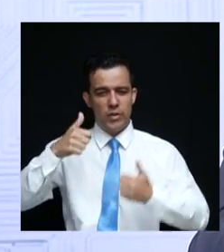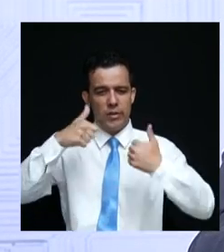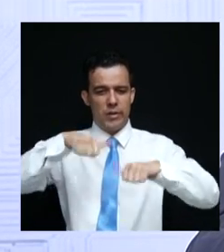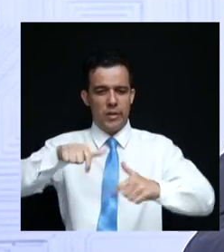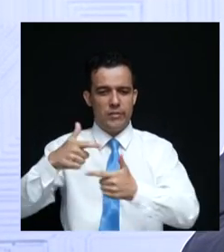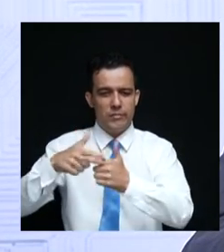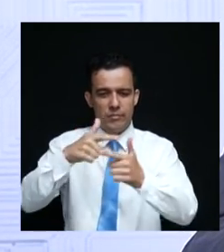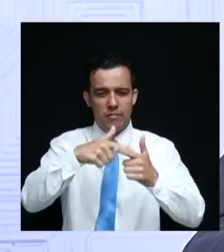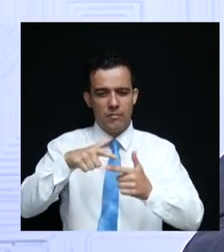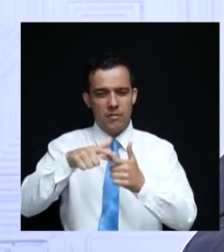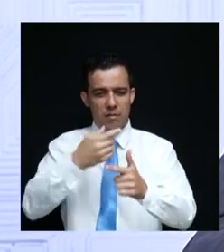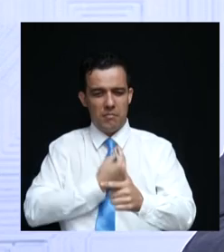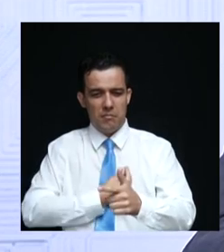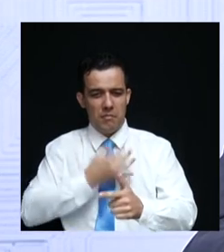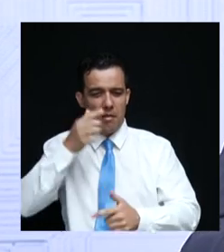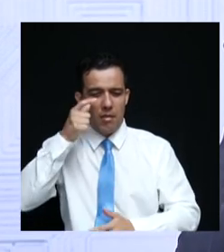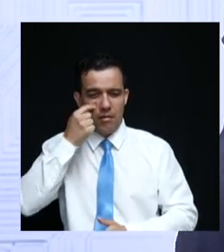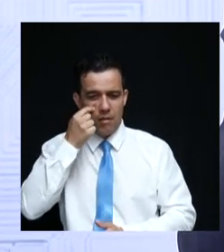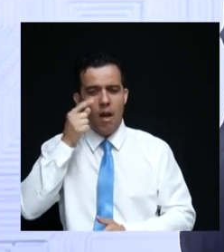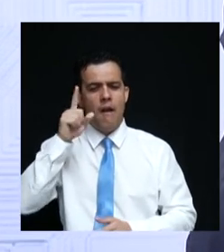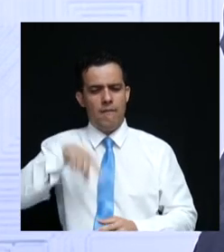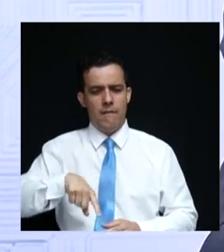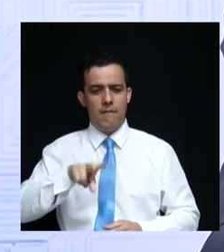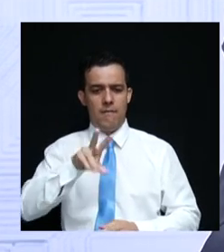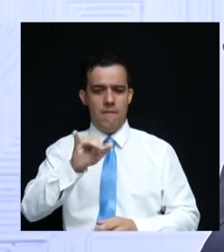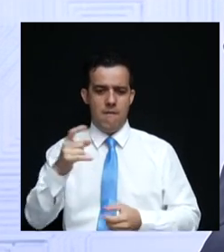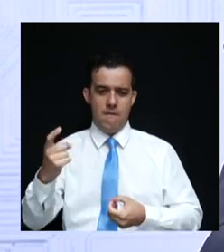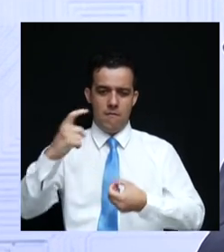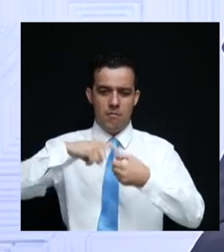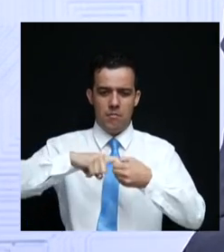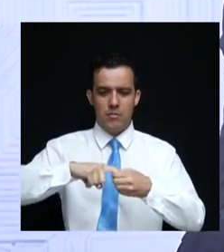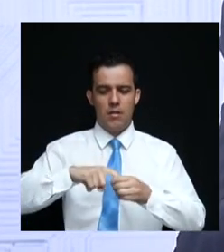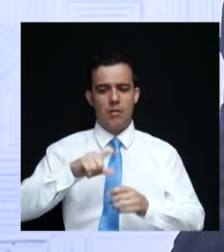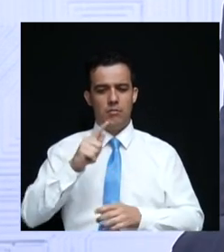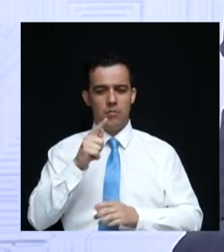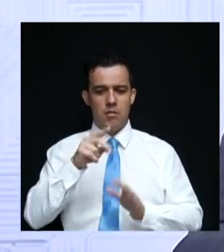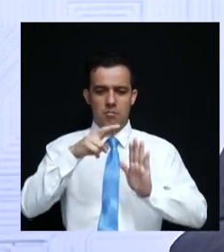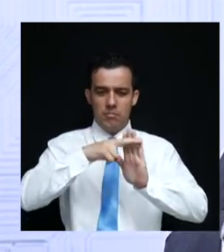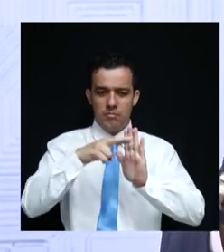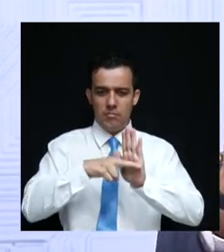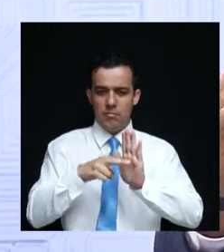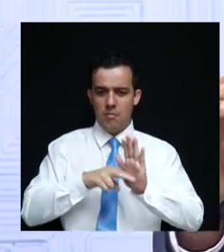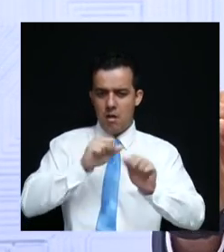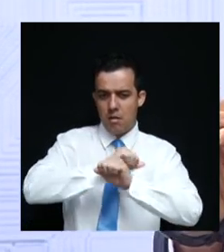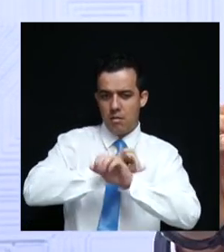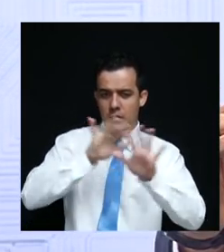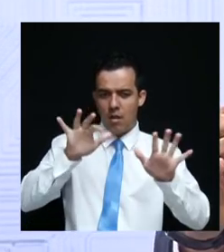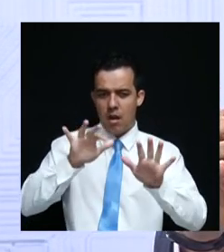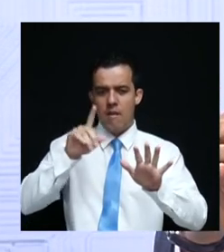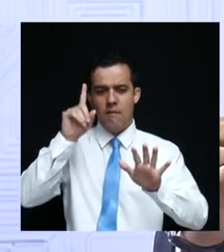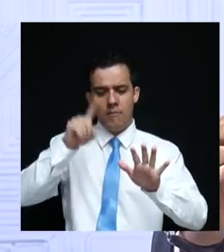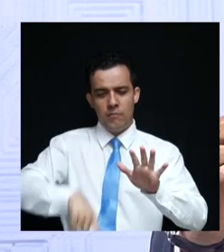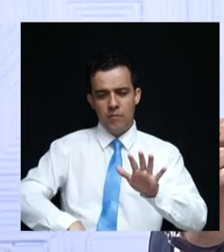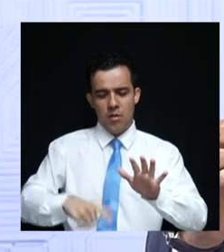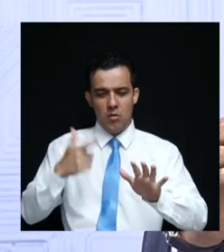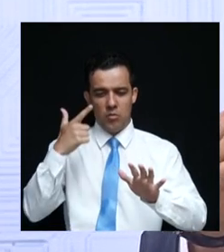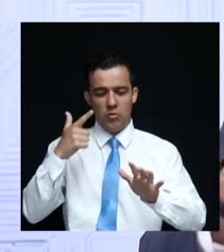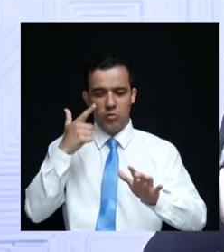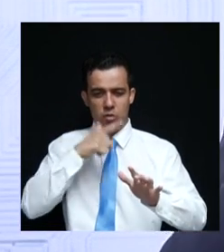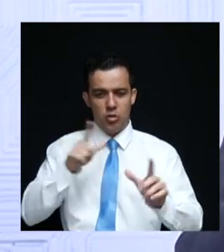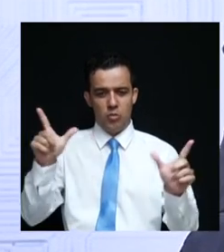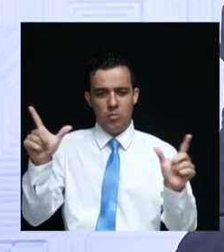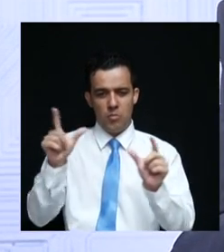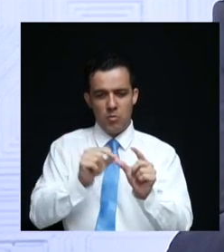recuperar a economia do Estado de Goiás, botando regras claras, sabendo combater as desigualdades regionais,